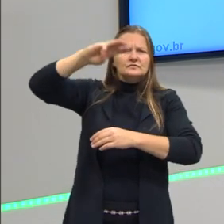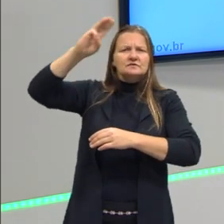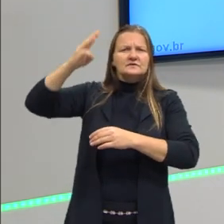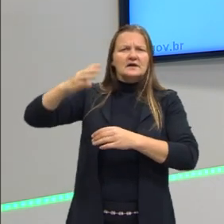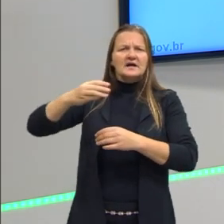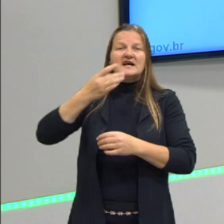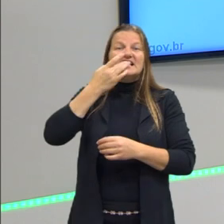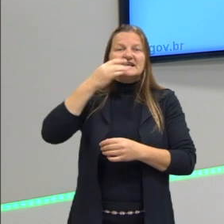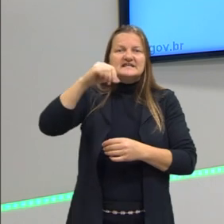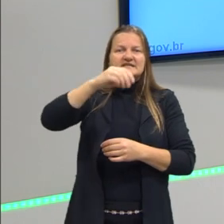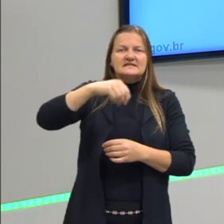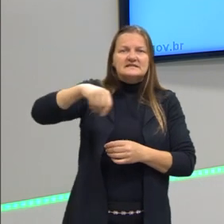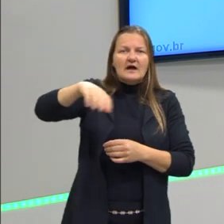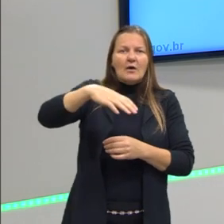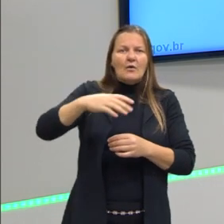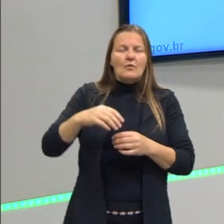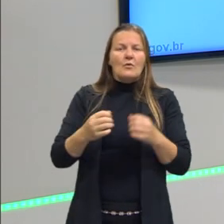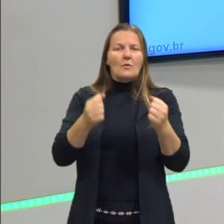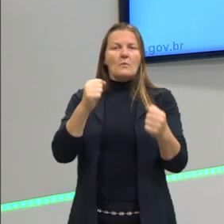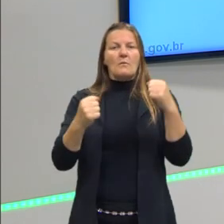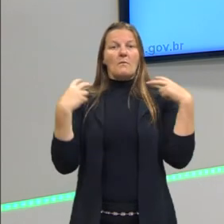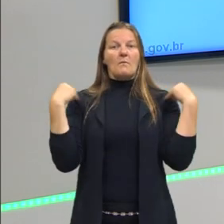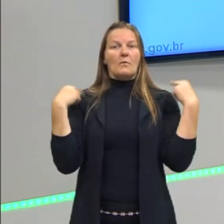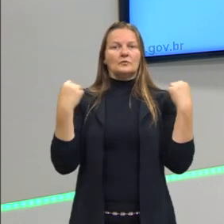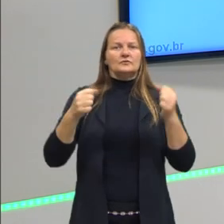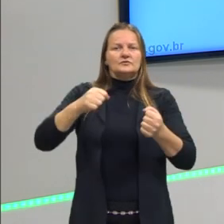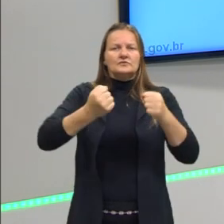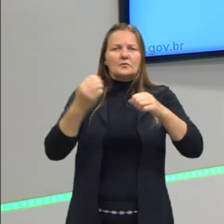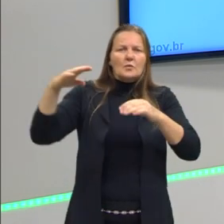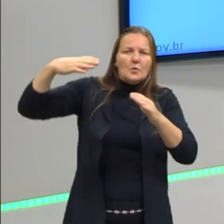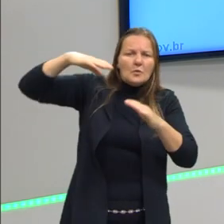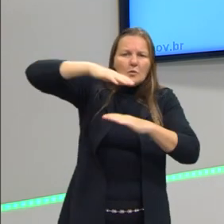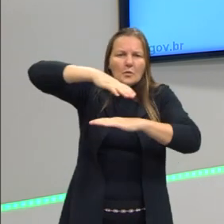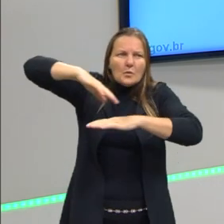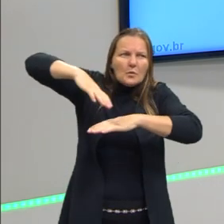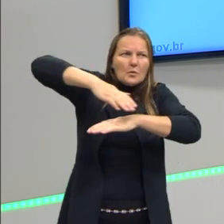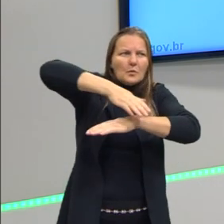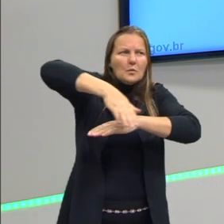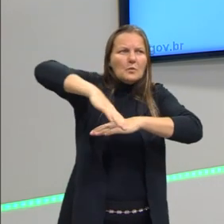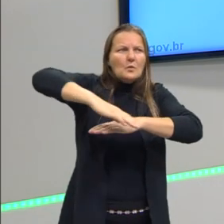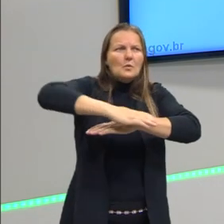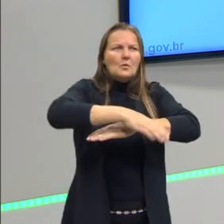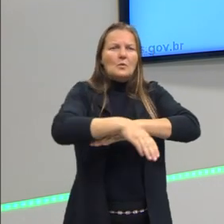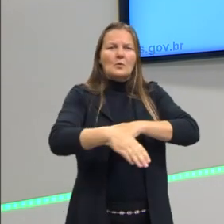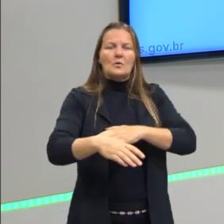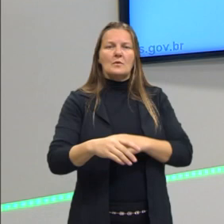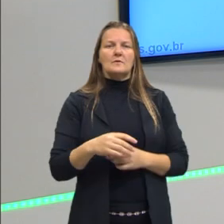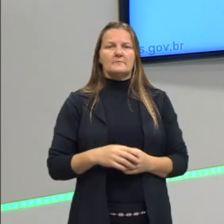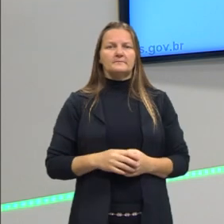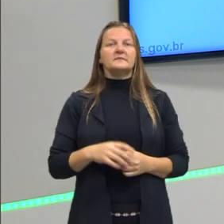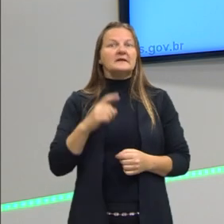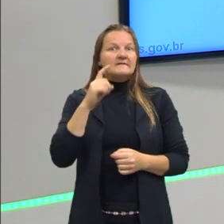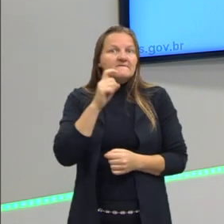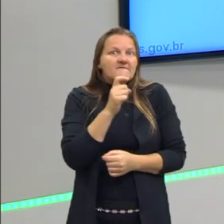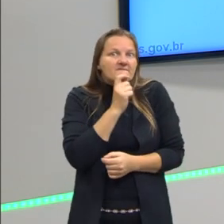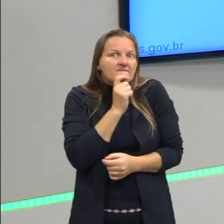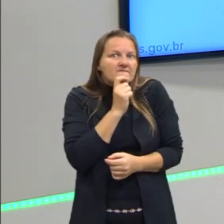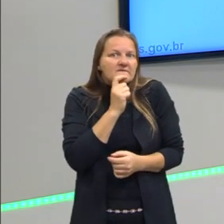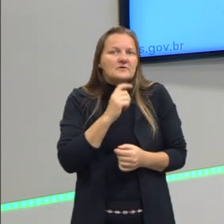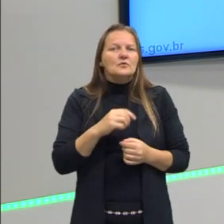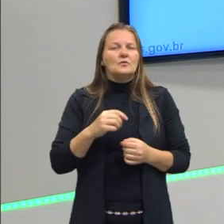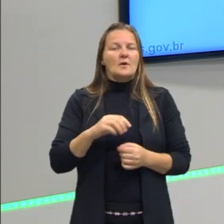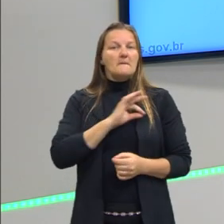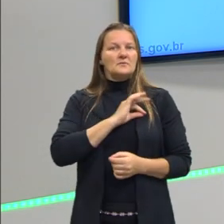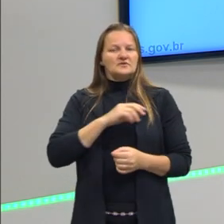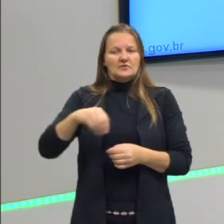e congelou. Imagina o risco para os motoristas, uma camada de gelo na pista. E isso que a gente está falando do nosso inverno, que tem dois meses,